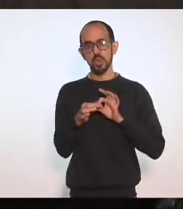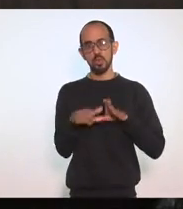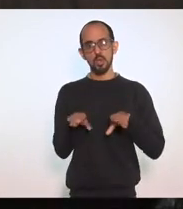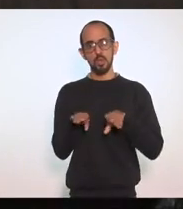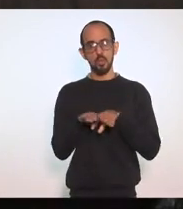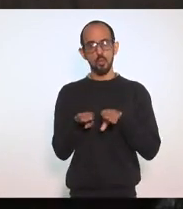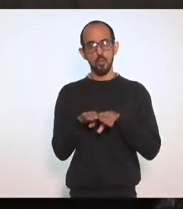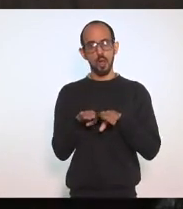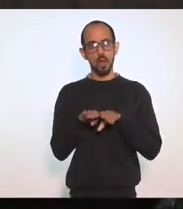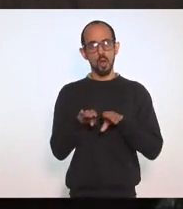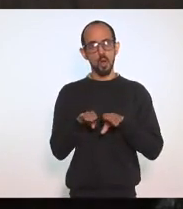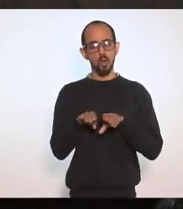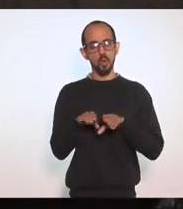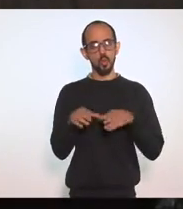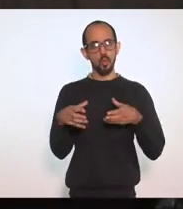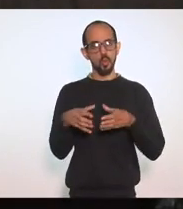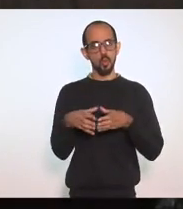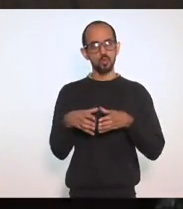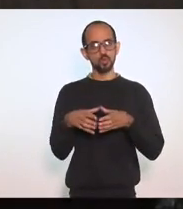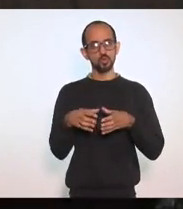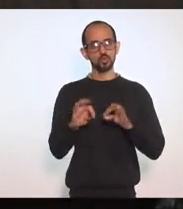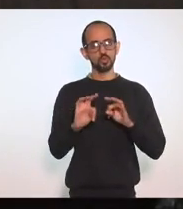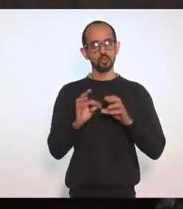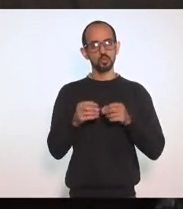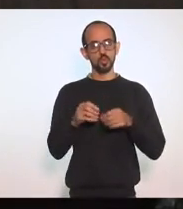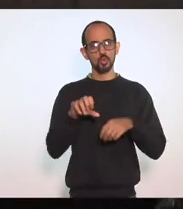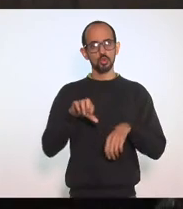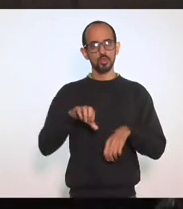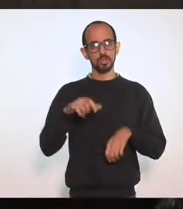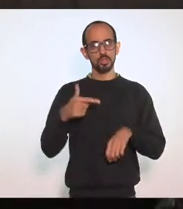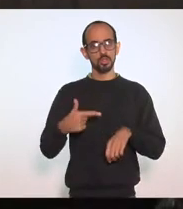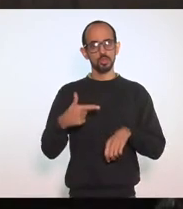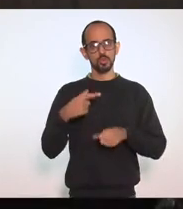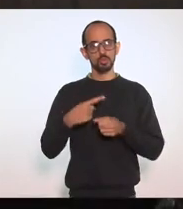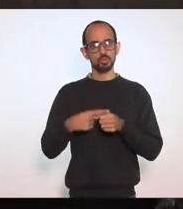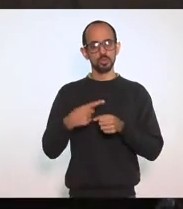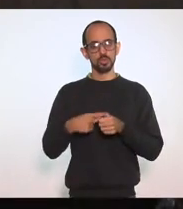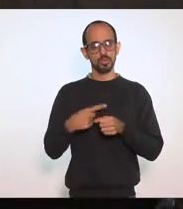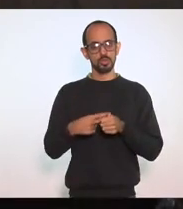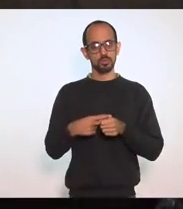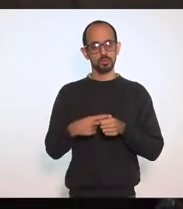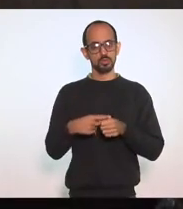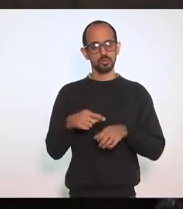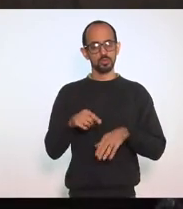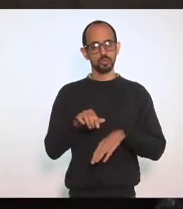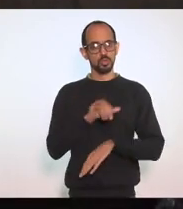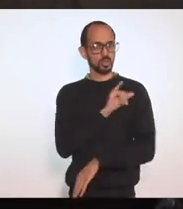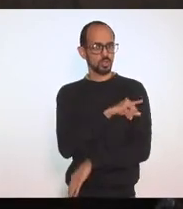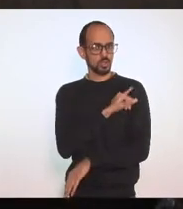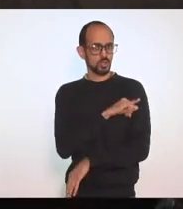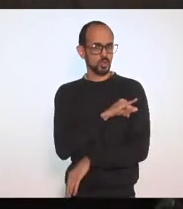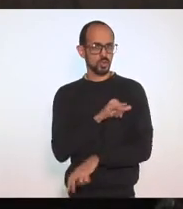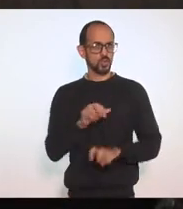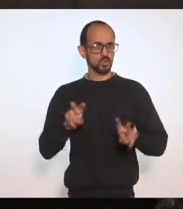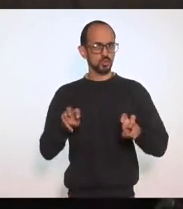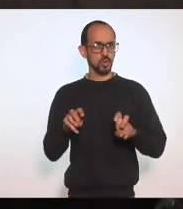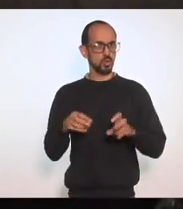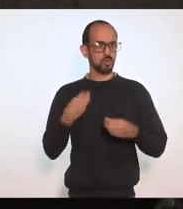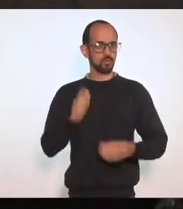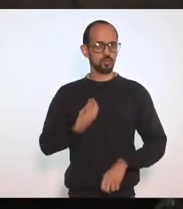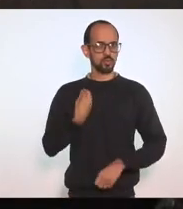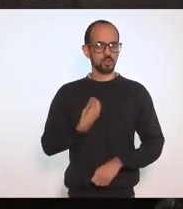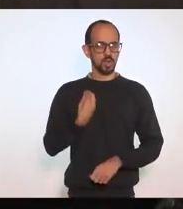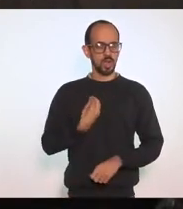conjunto Dos 92 municípios Do Estado Do Rio de Janeiro Em relação Ao funcionamento Das